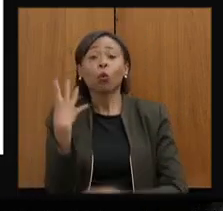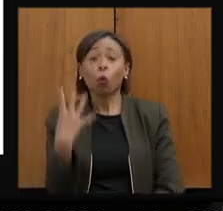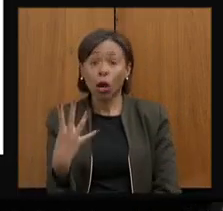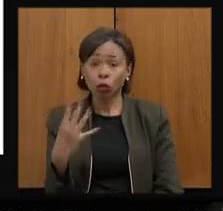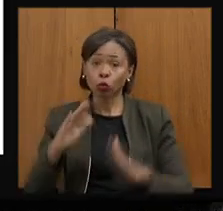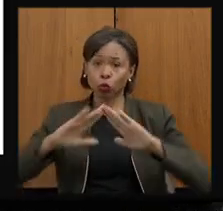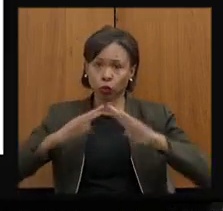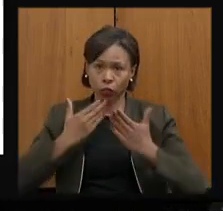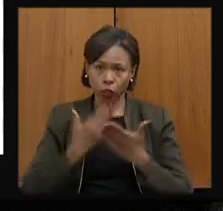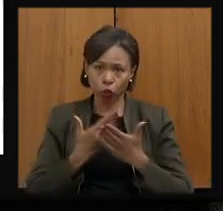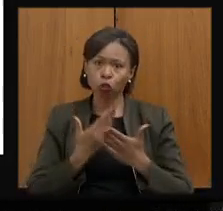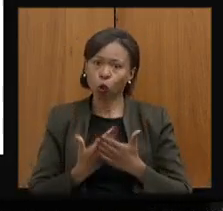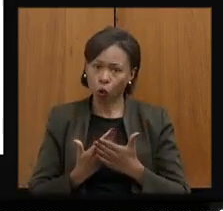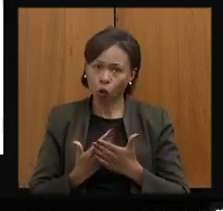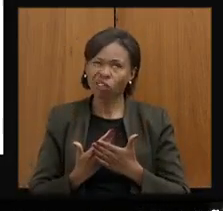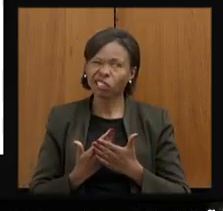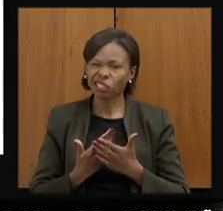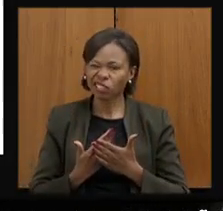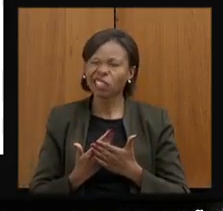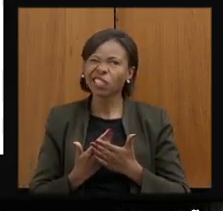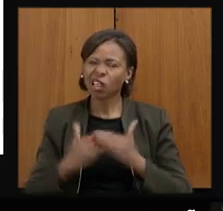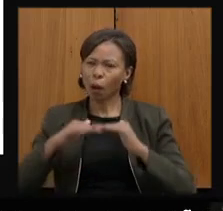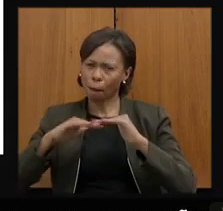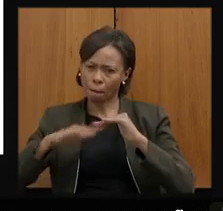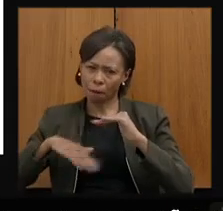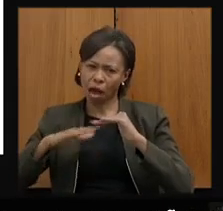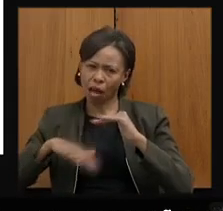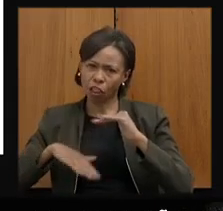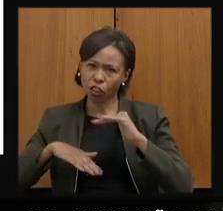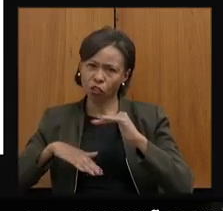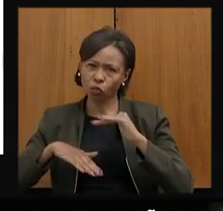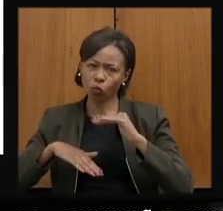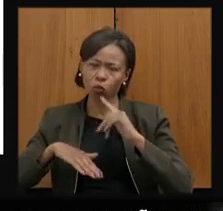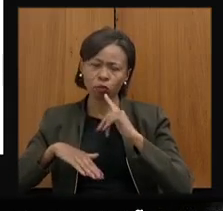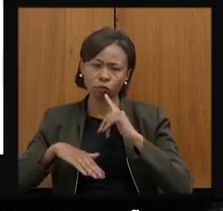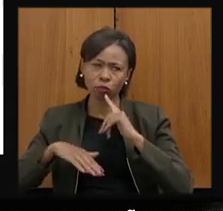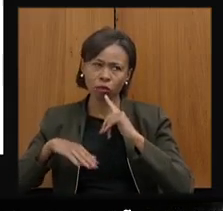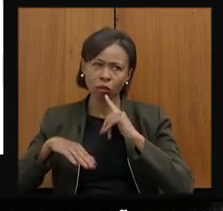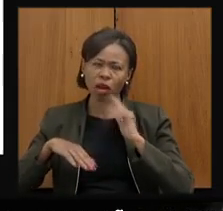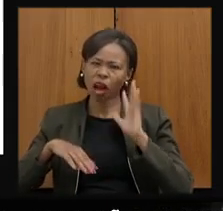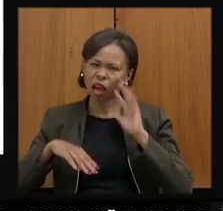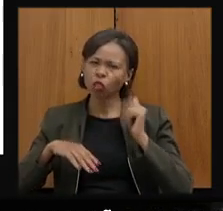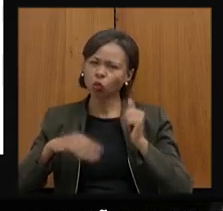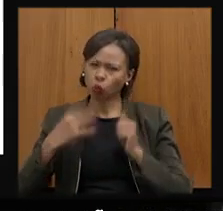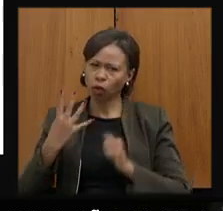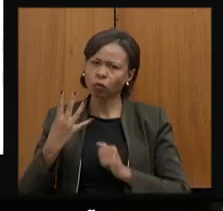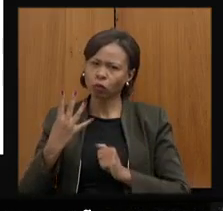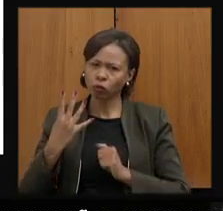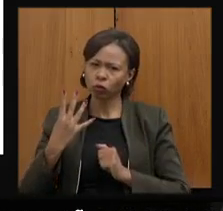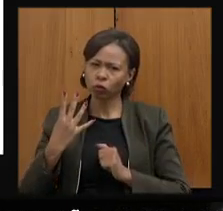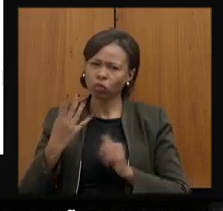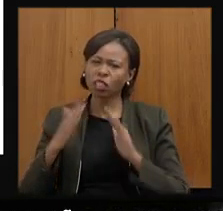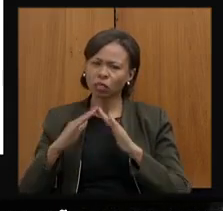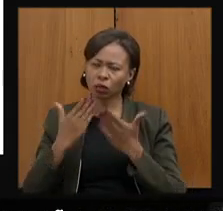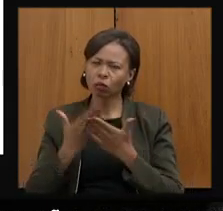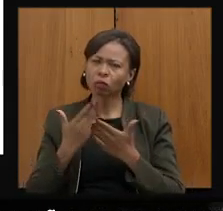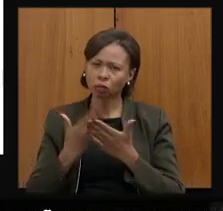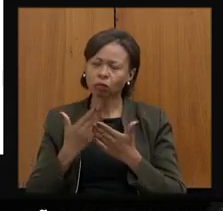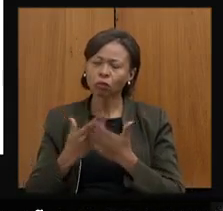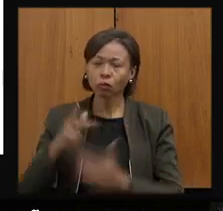escolas nessa situação. Isso, quatro, salvo engano, acho que é isso, quatro escolas nessa